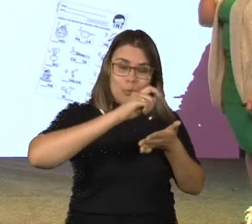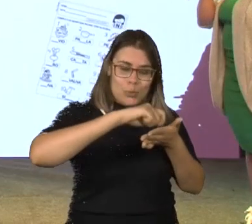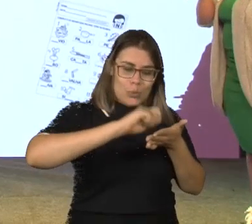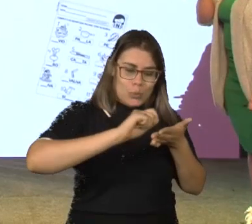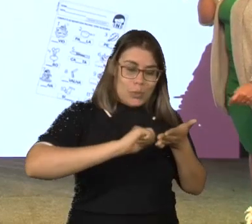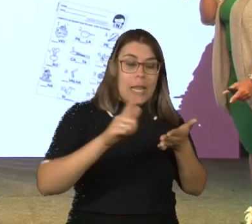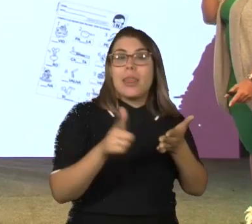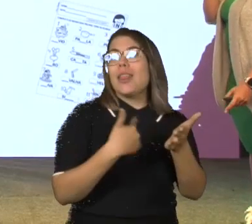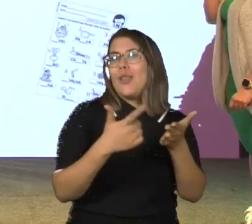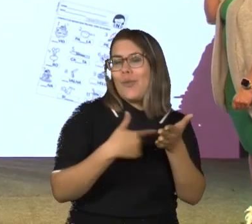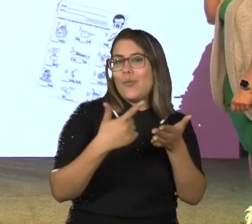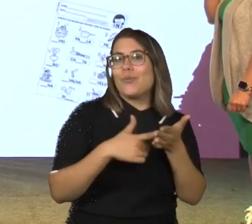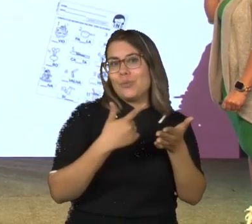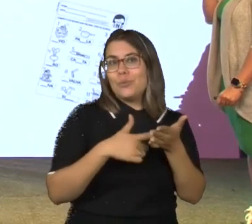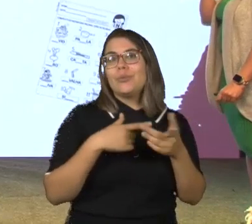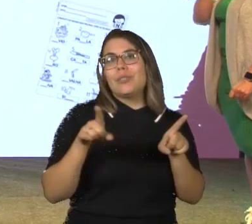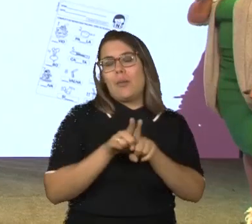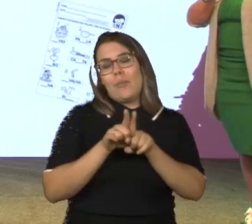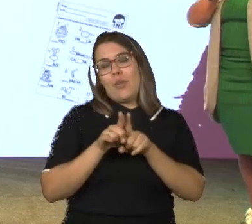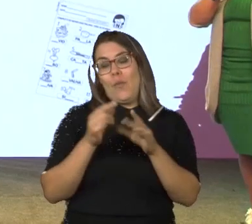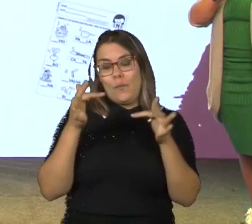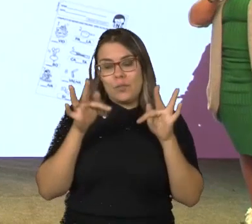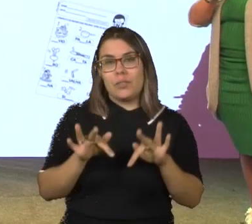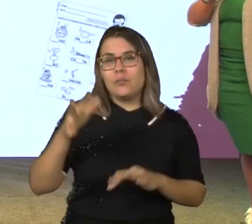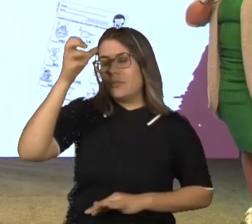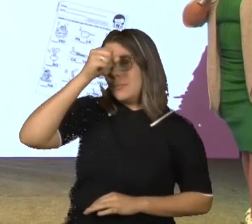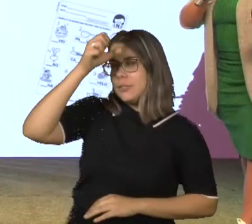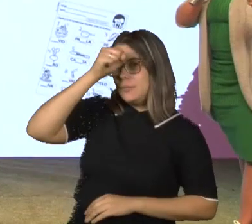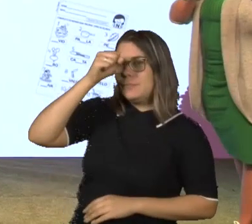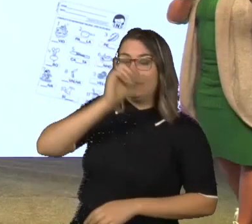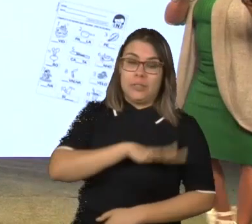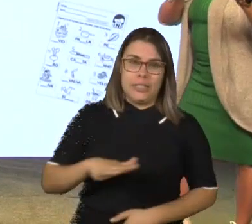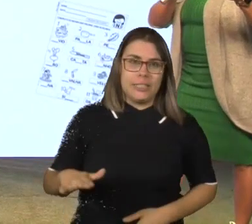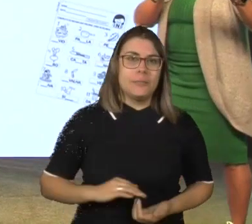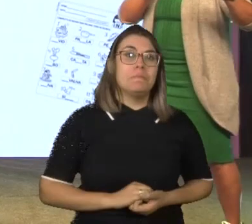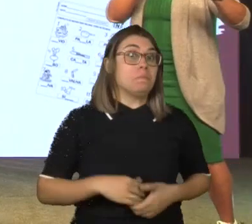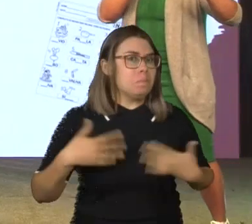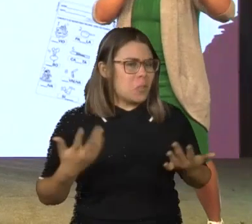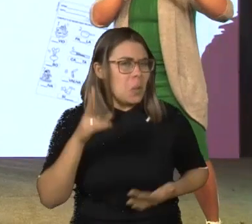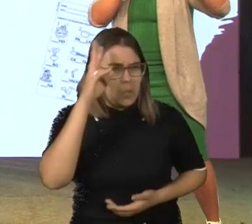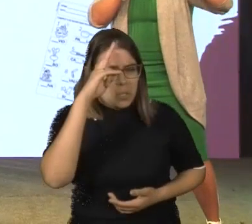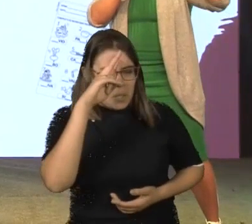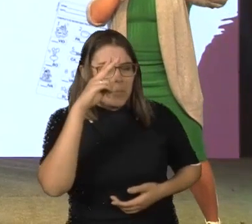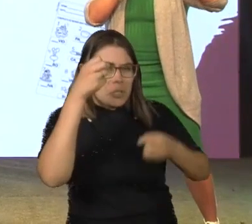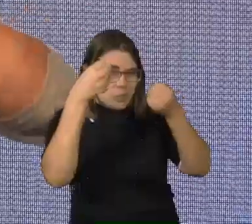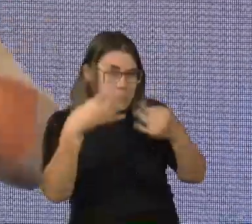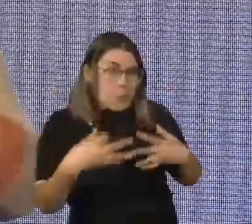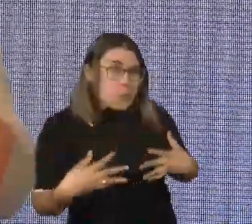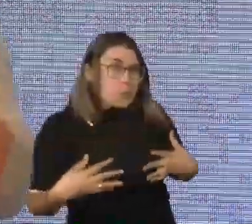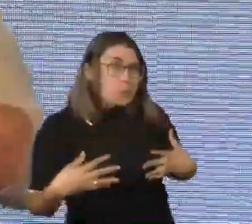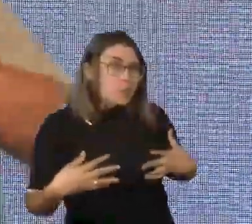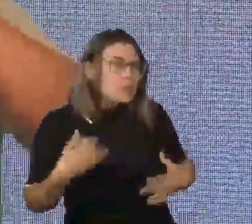didáticos, que corresponde à etapa final de aprendizagem da criança. Lembra quando a gente colocou a importância do livro